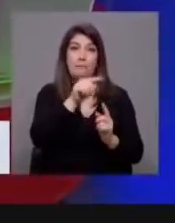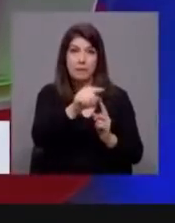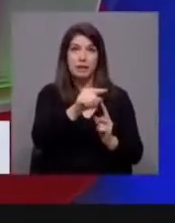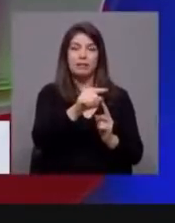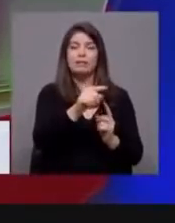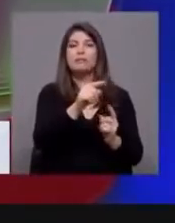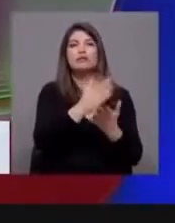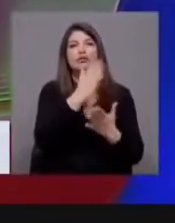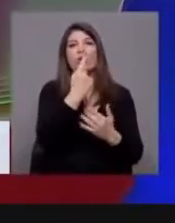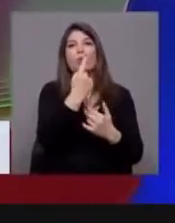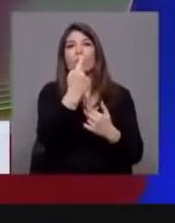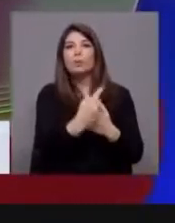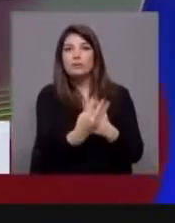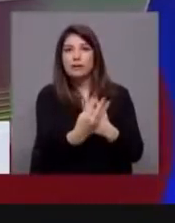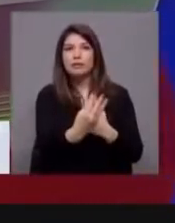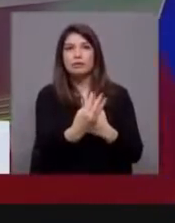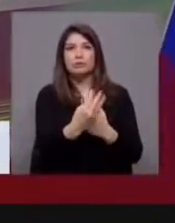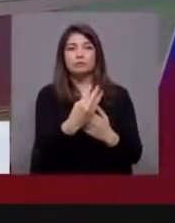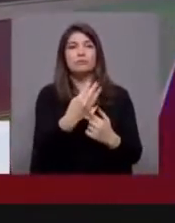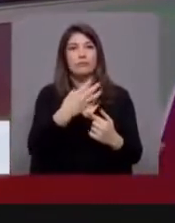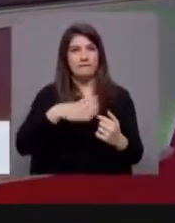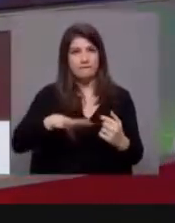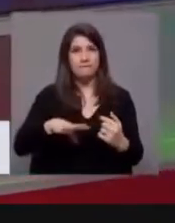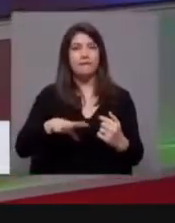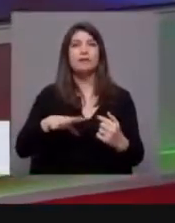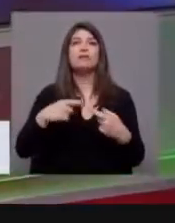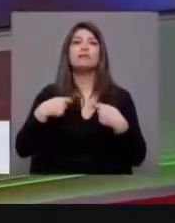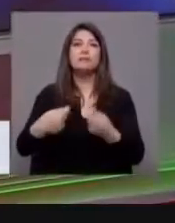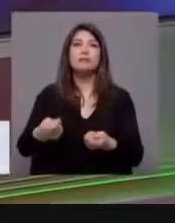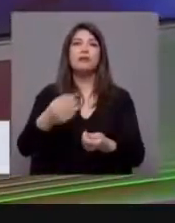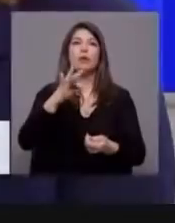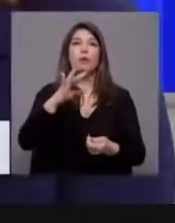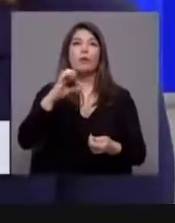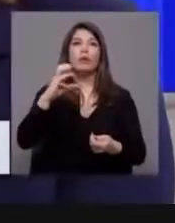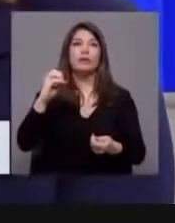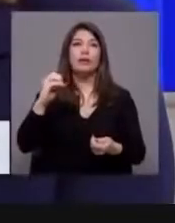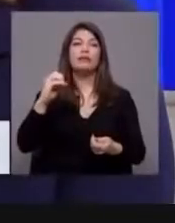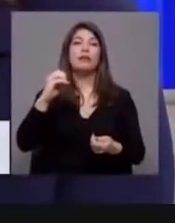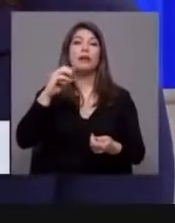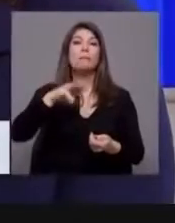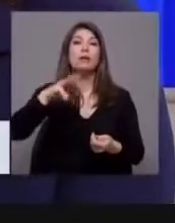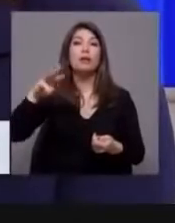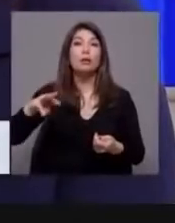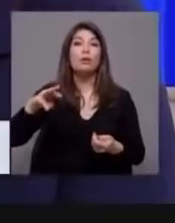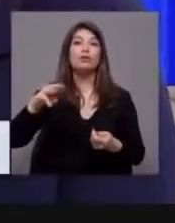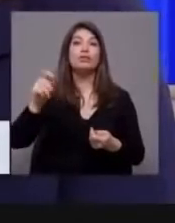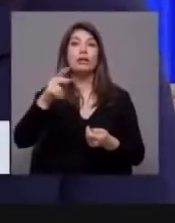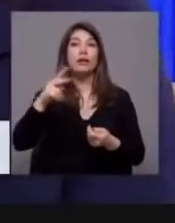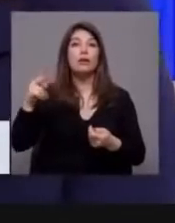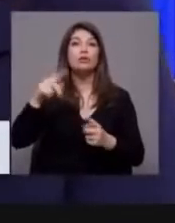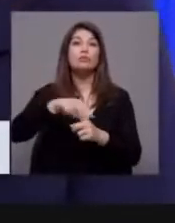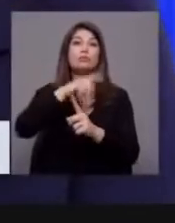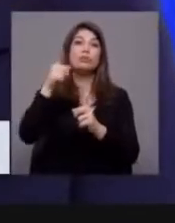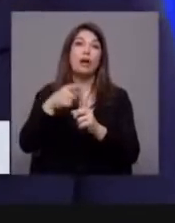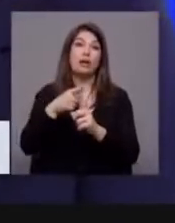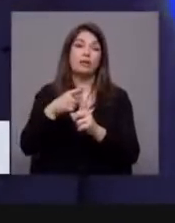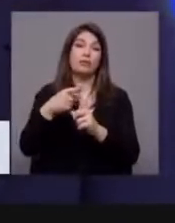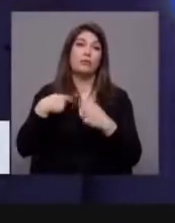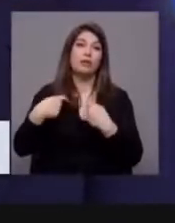para que o custo anual fosse de 480 milhões de euros por ano. Ora, nós temos de